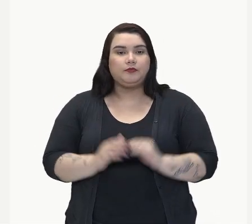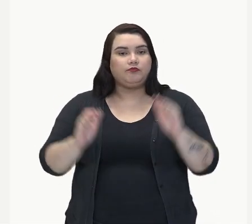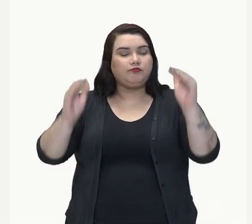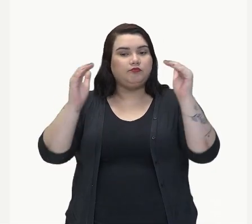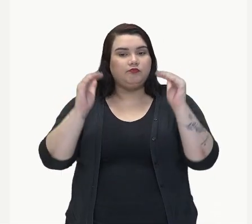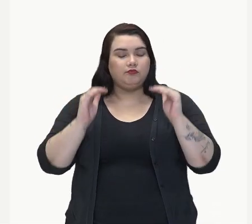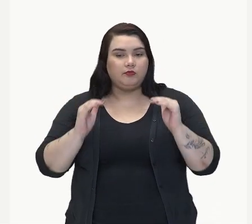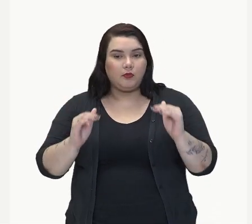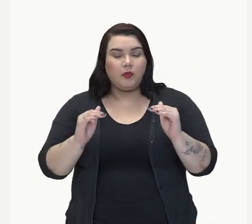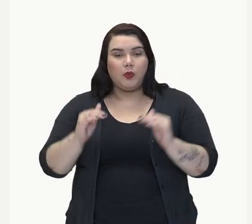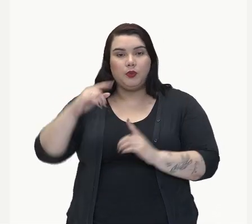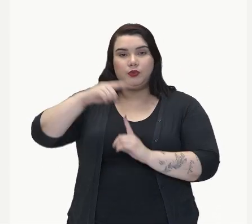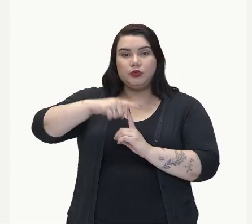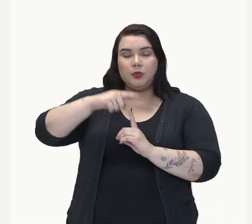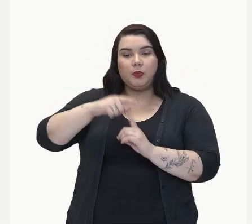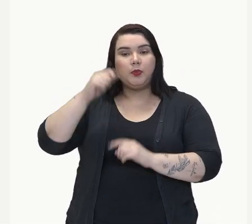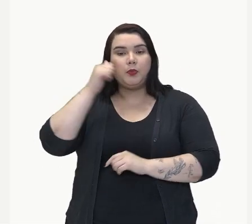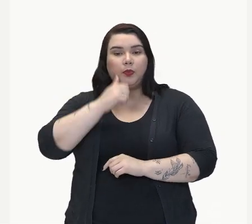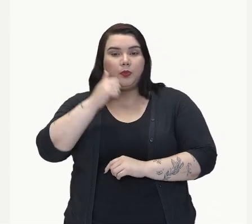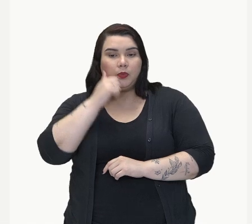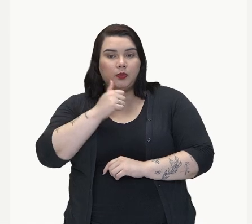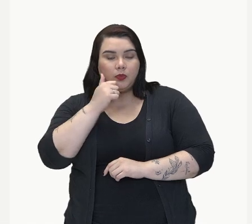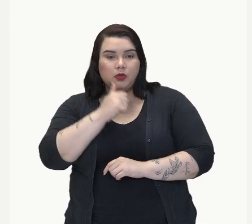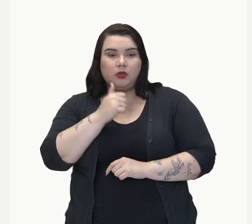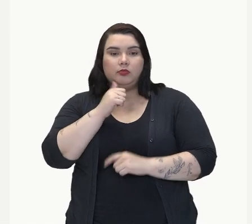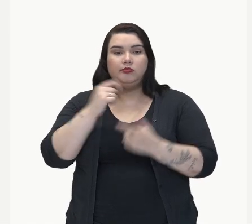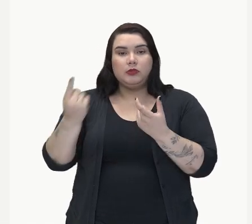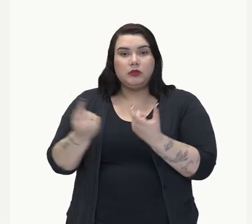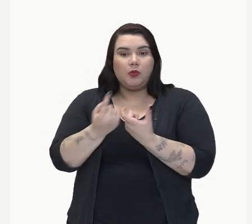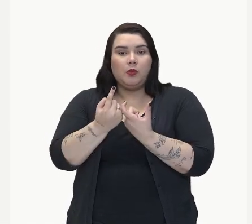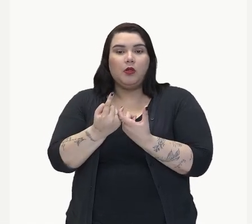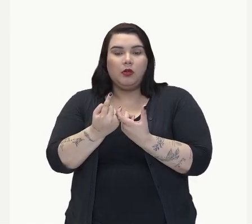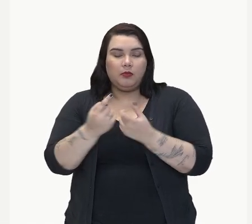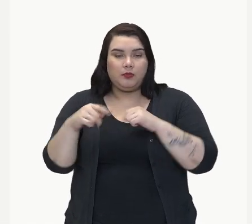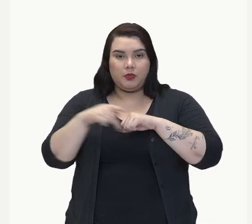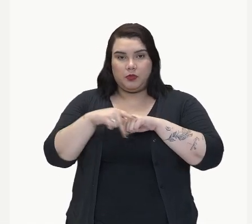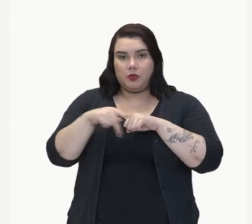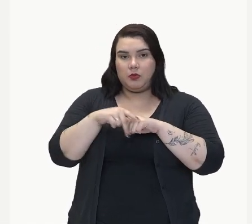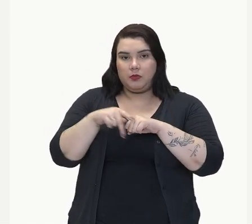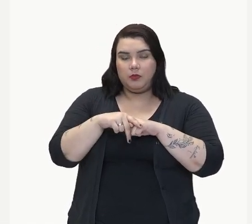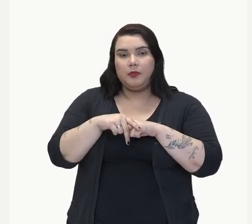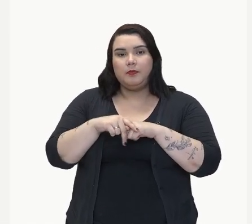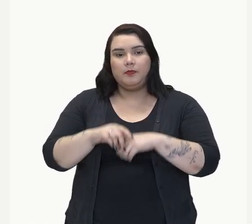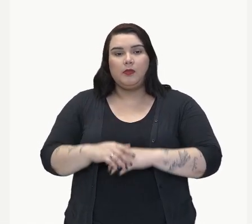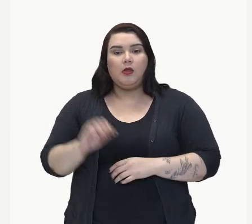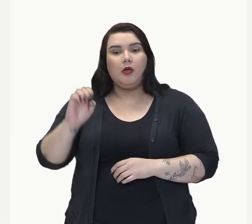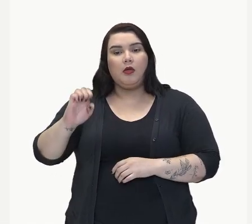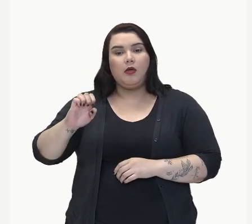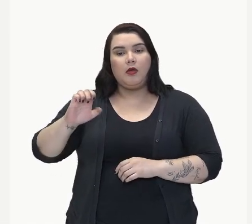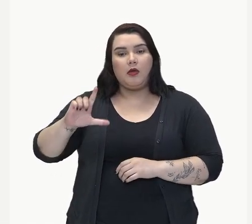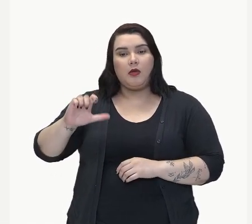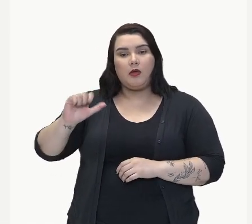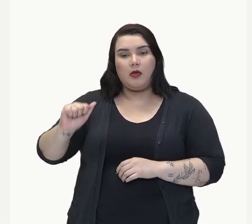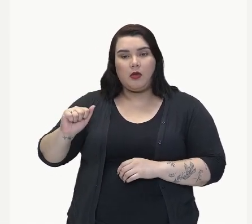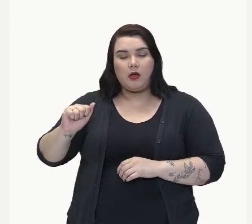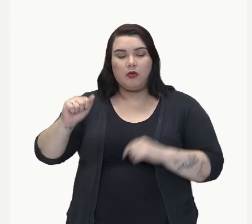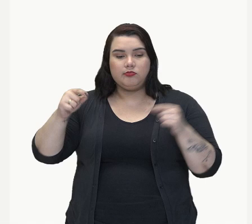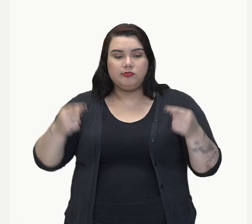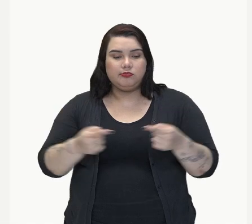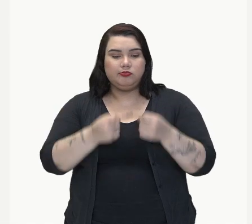feminino, ela, o pronome feminino, também vai para